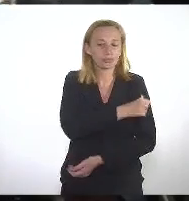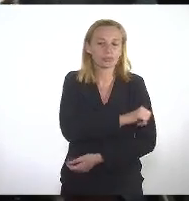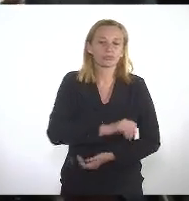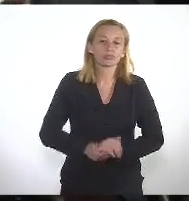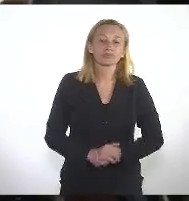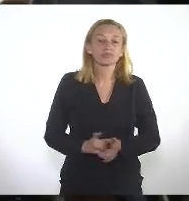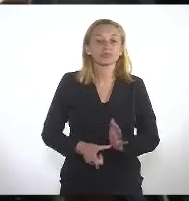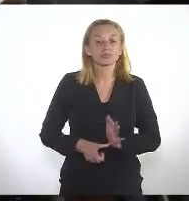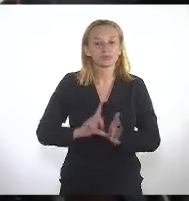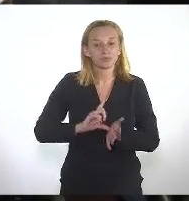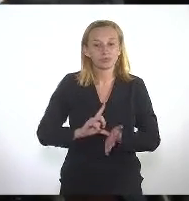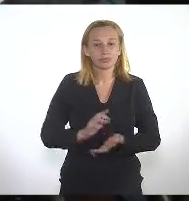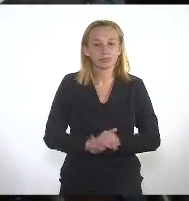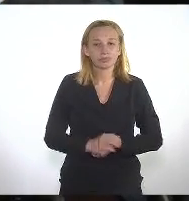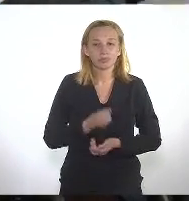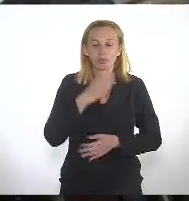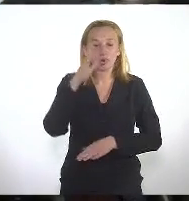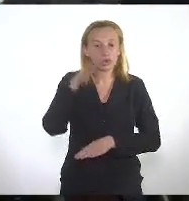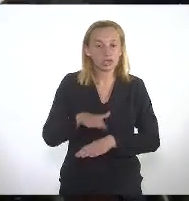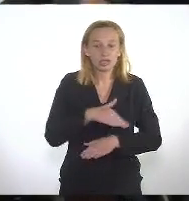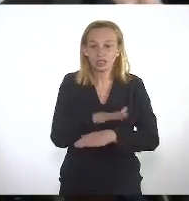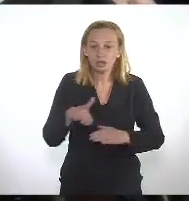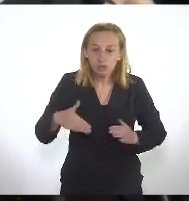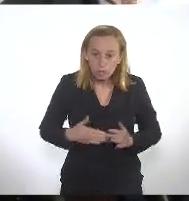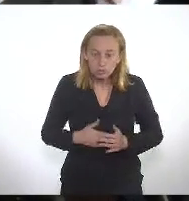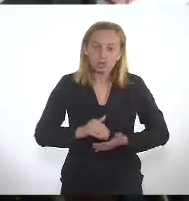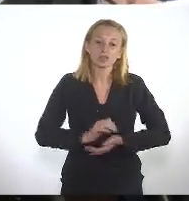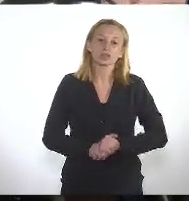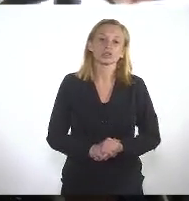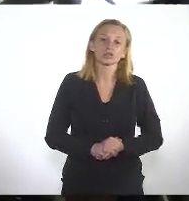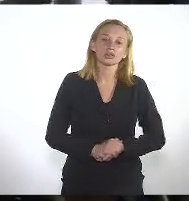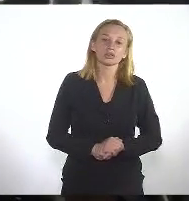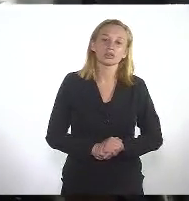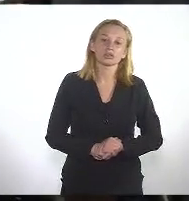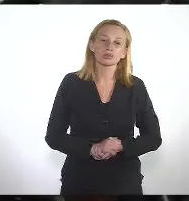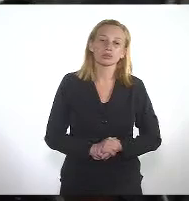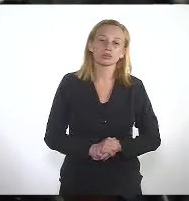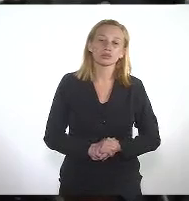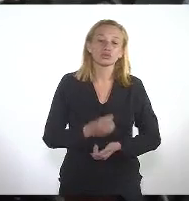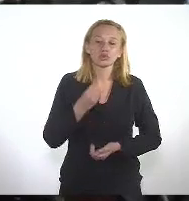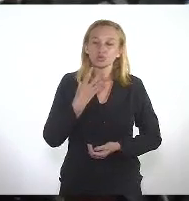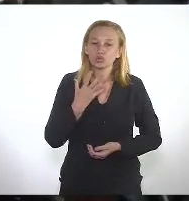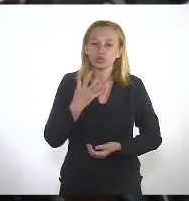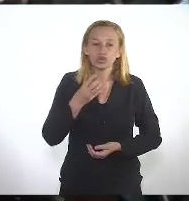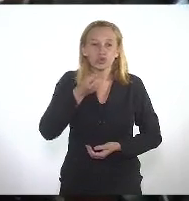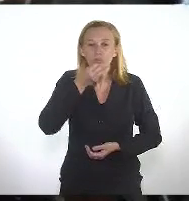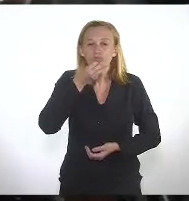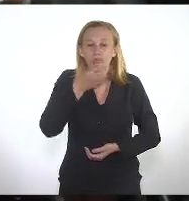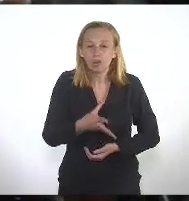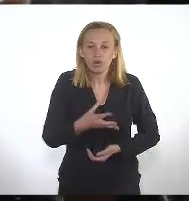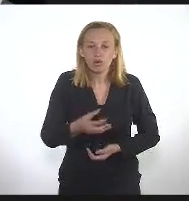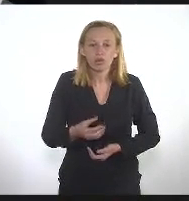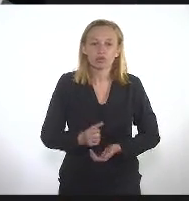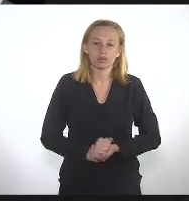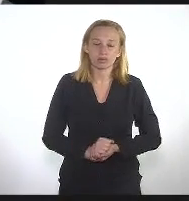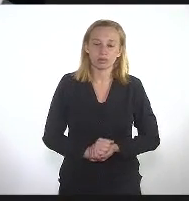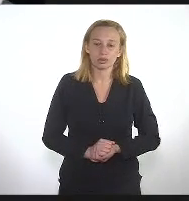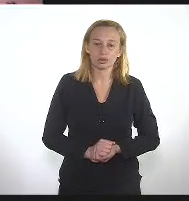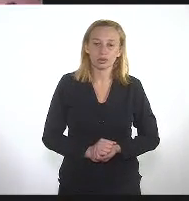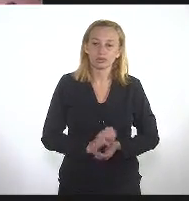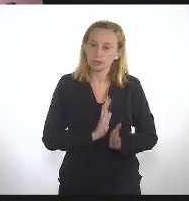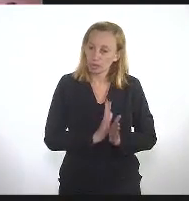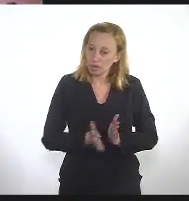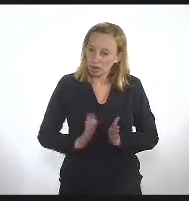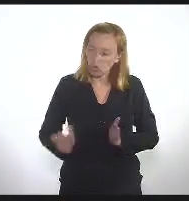Bem, desejar boa tarde a todas e a todos. Tudo de bom, bom final de semana. Presidente, pela